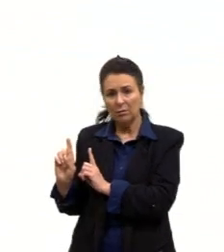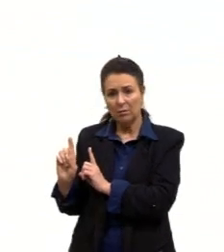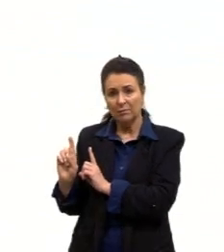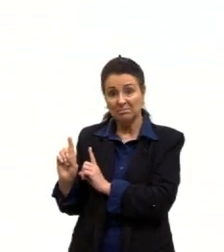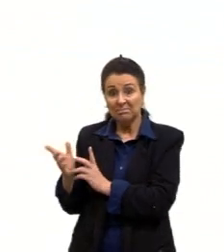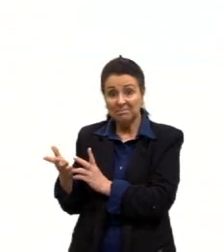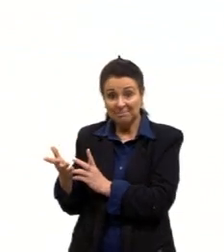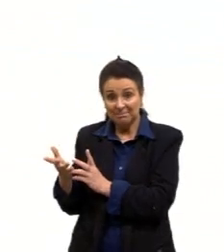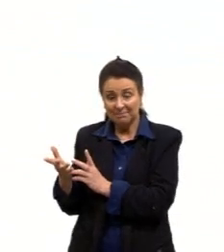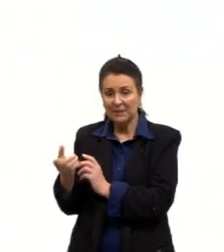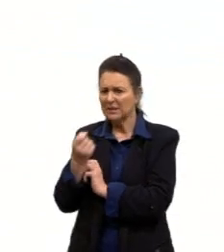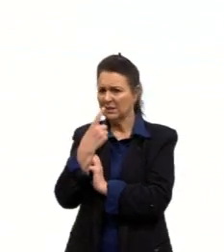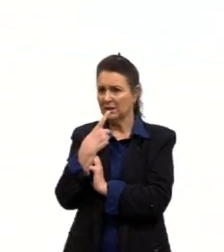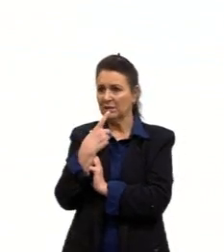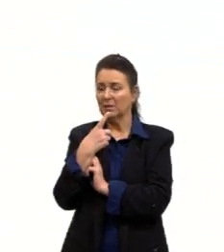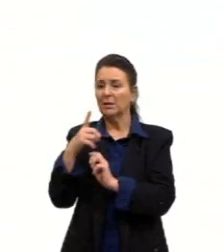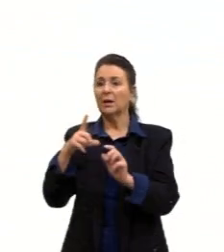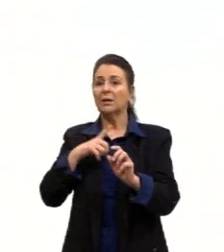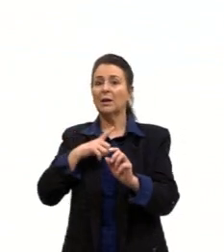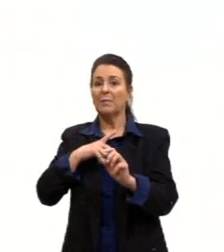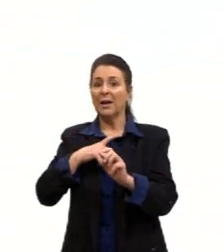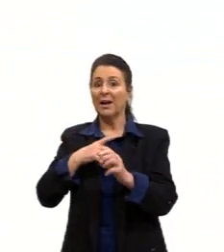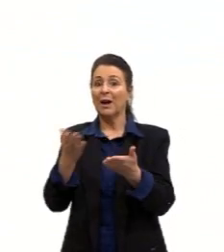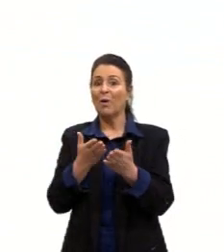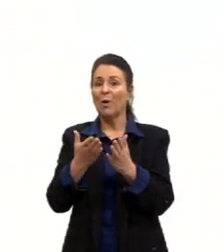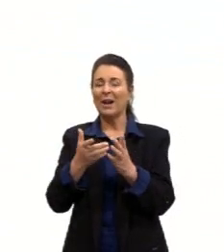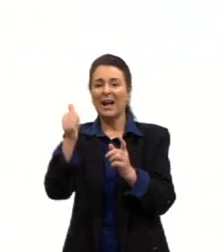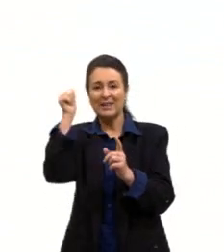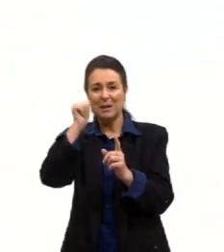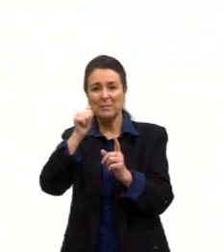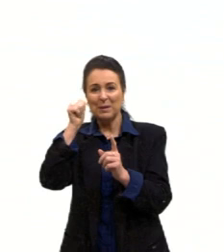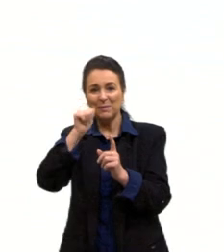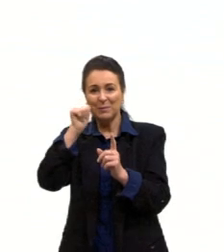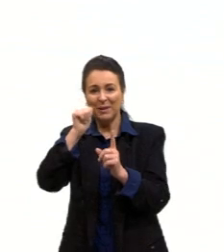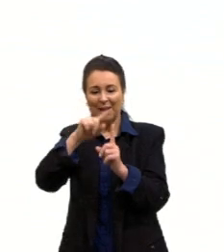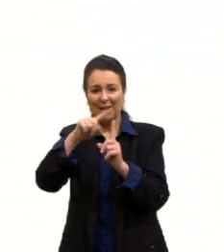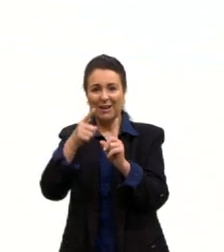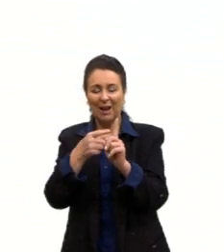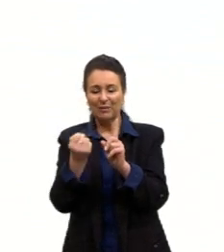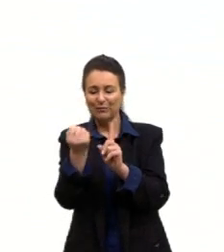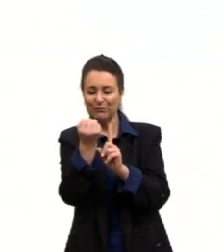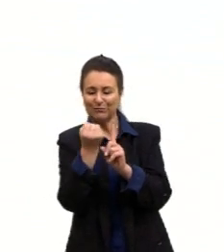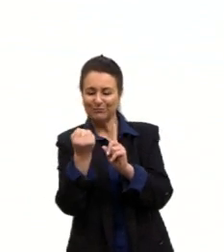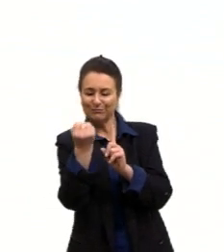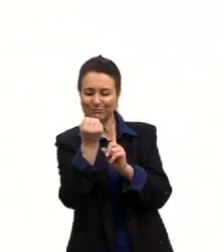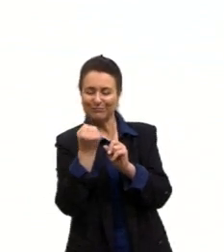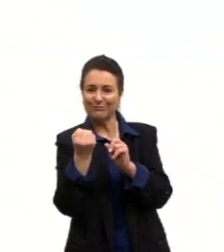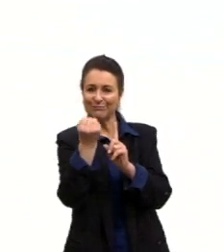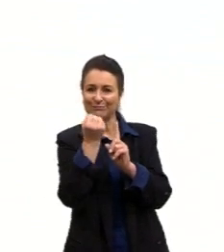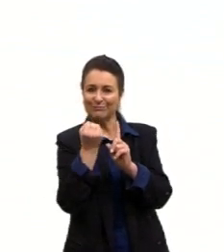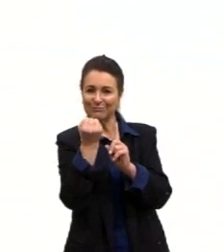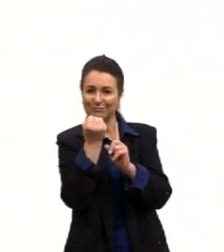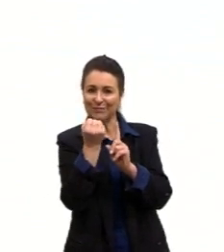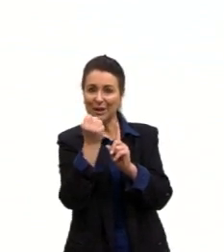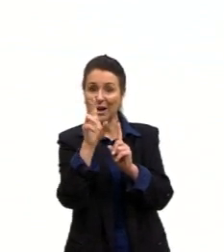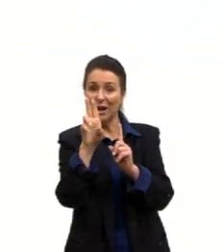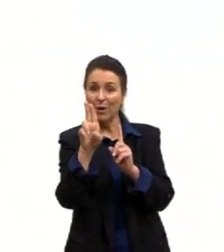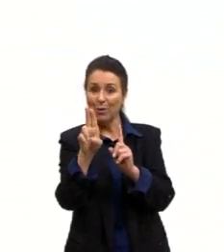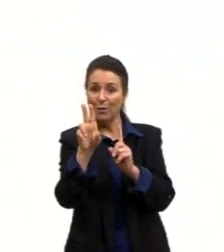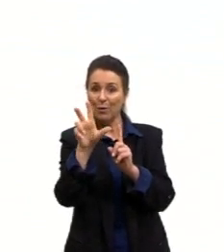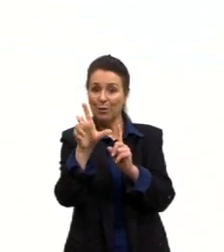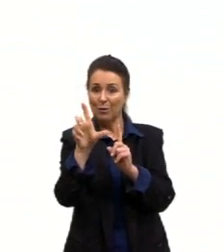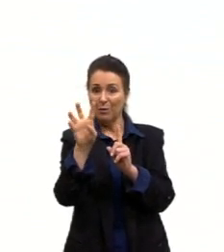Bom, o exame de ultrassom. A gente falou, então, dos infrassons e dos ultrassons.